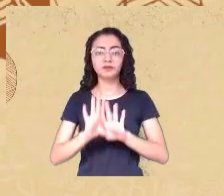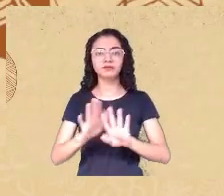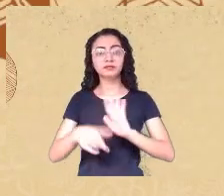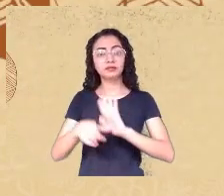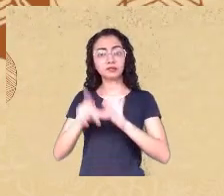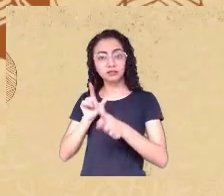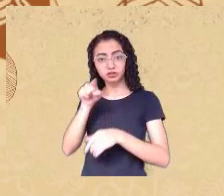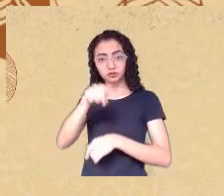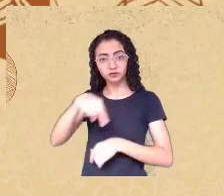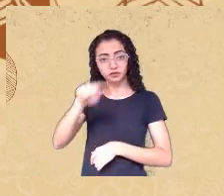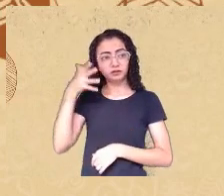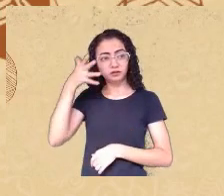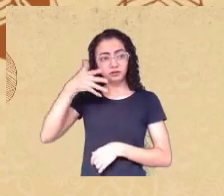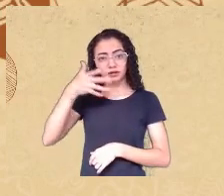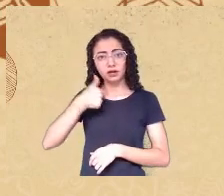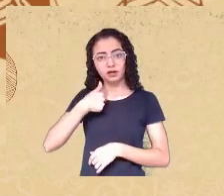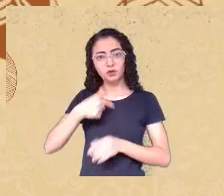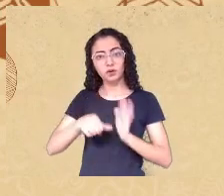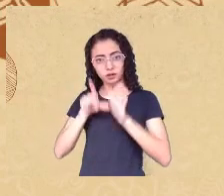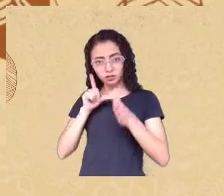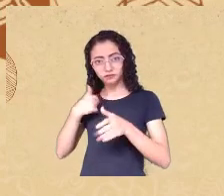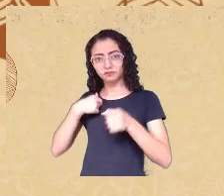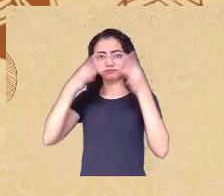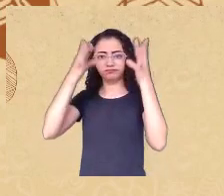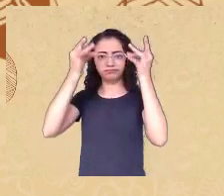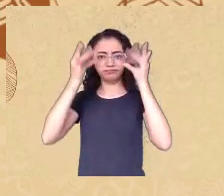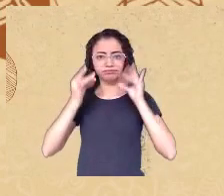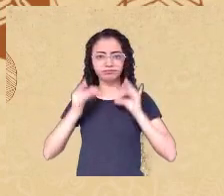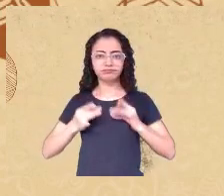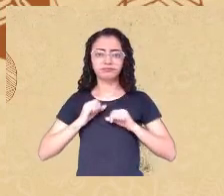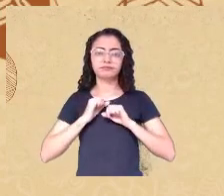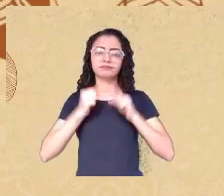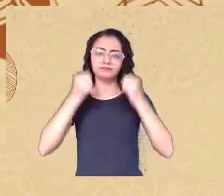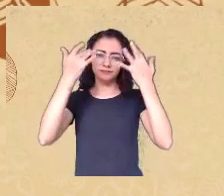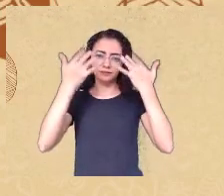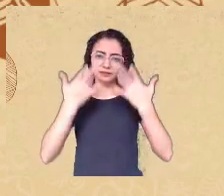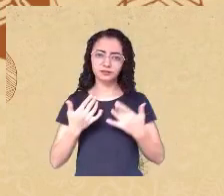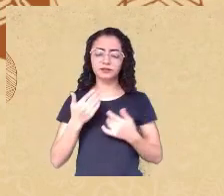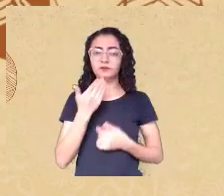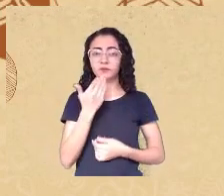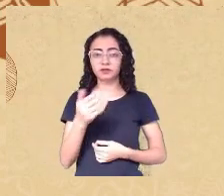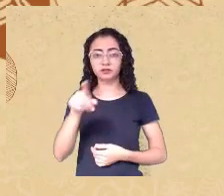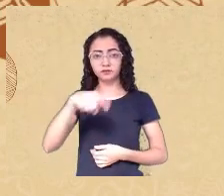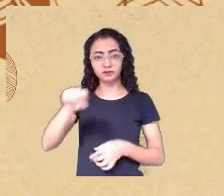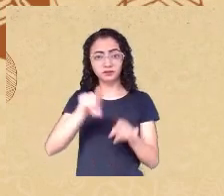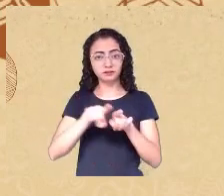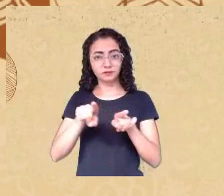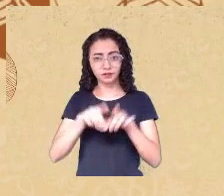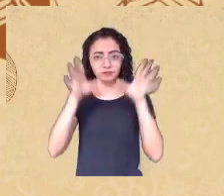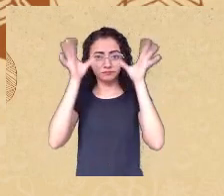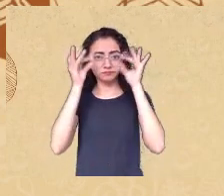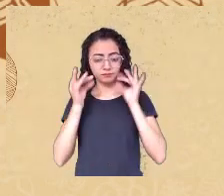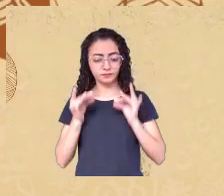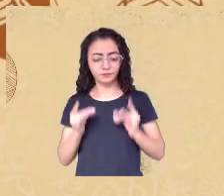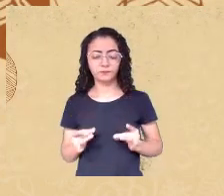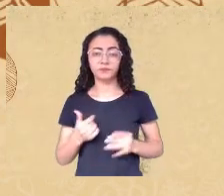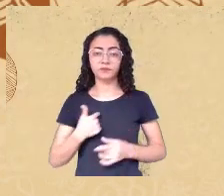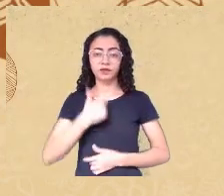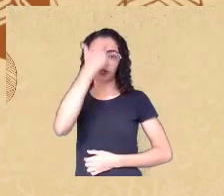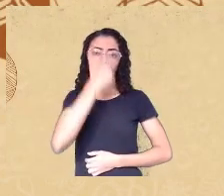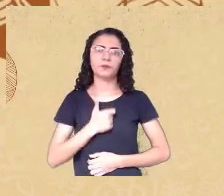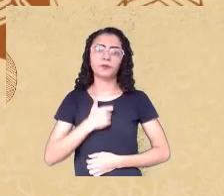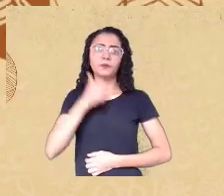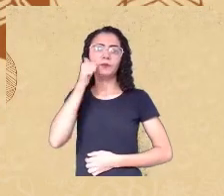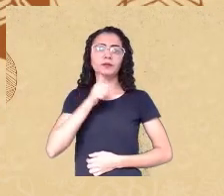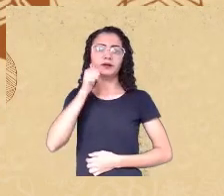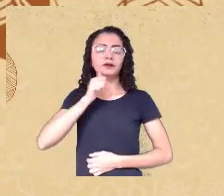audiodescrição, vou pedir para que façam mesmo. Eu sou uma mulher negra, de cabelos crespos,